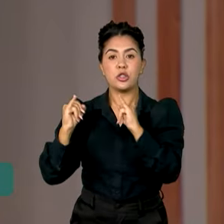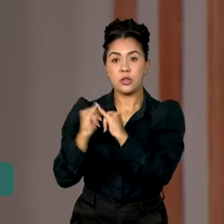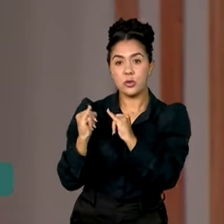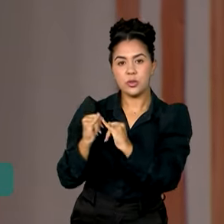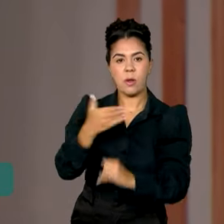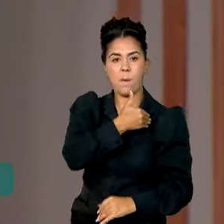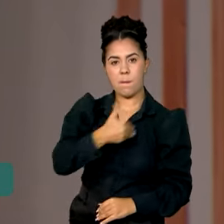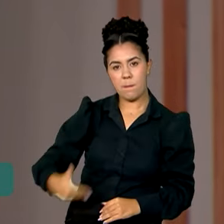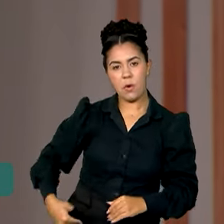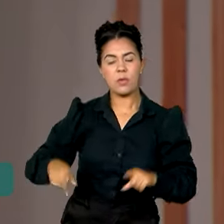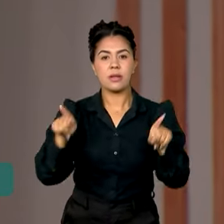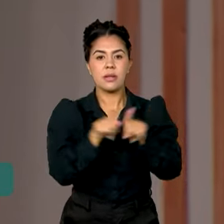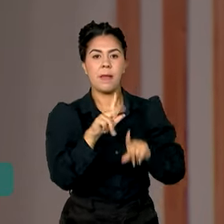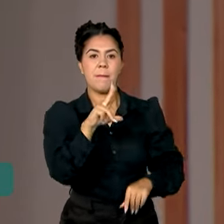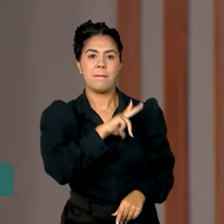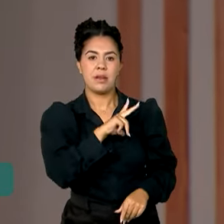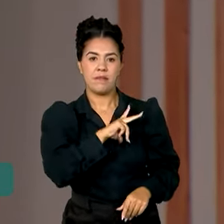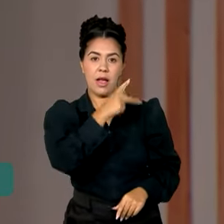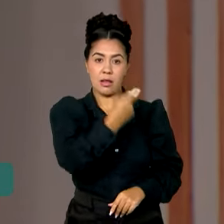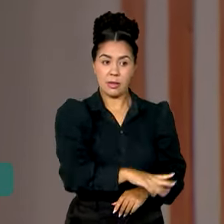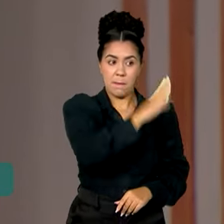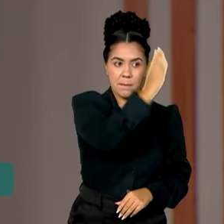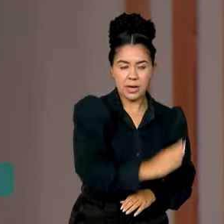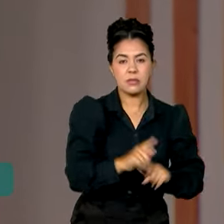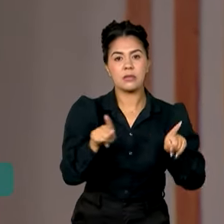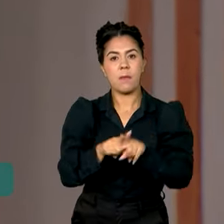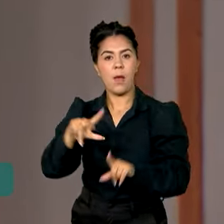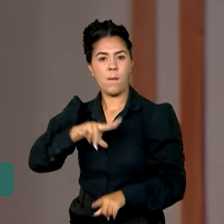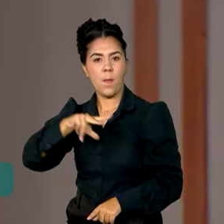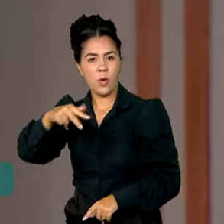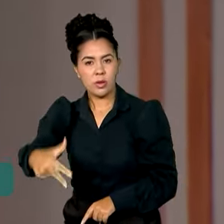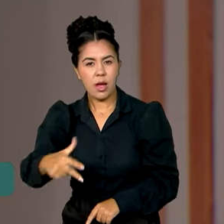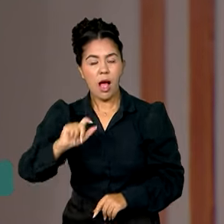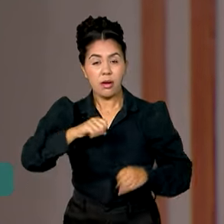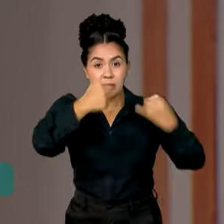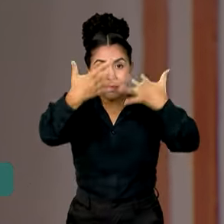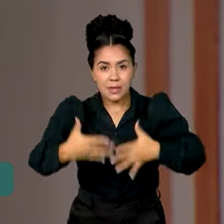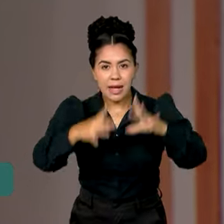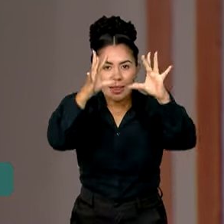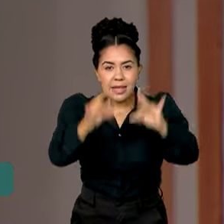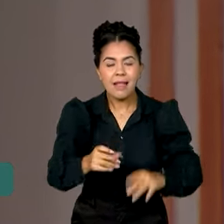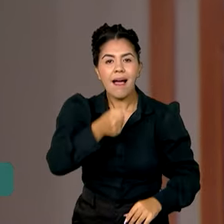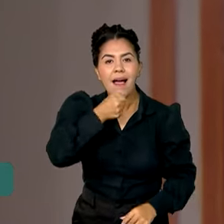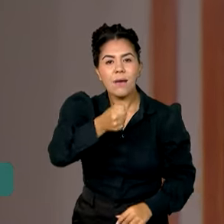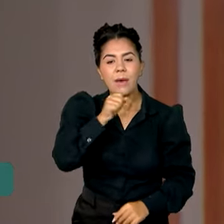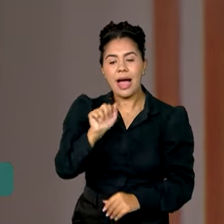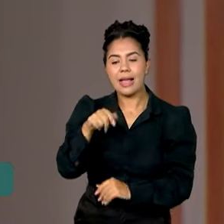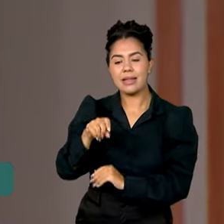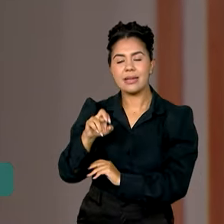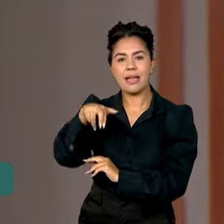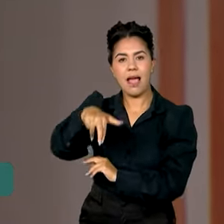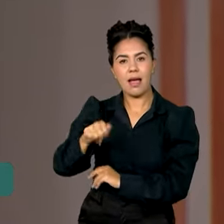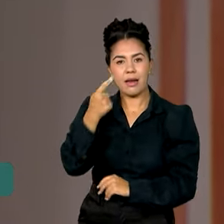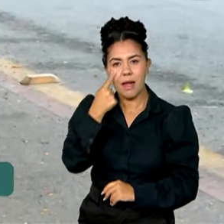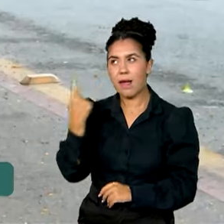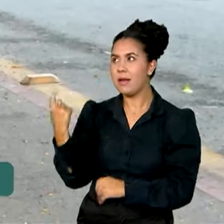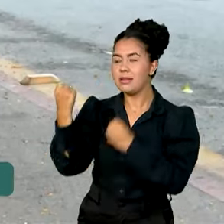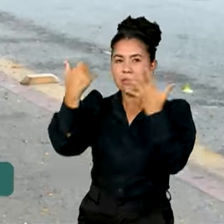públicas e privadas no Brasil e em Portugal. Mais detalhes você confere com a repórter Adriana Natale.